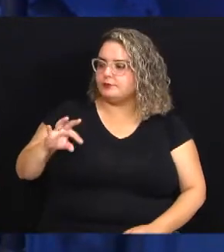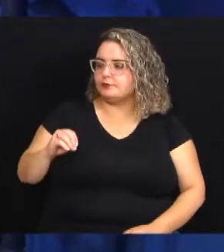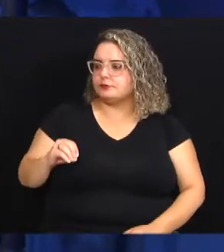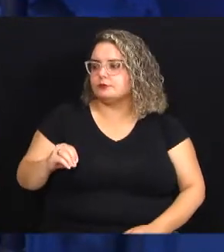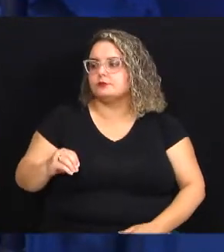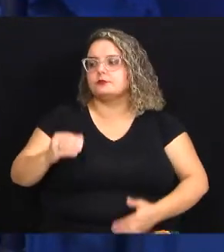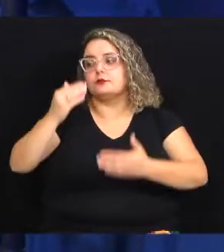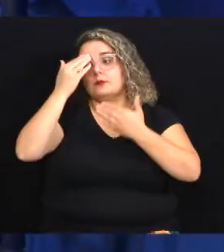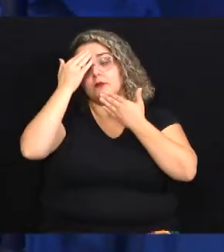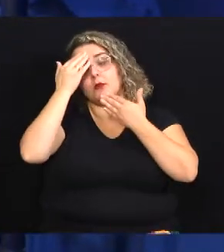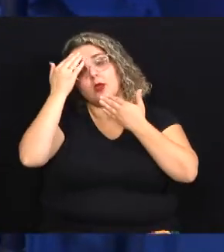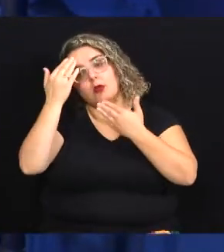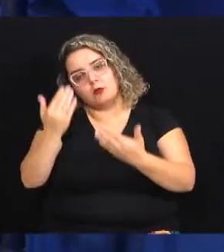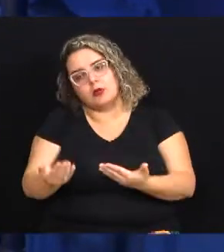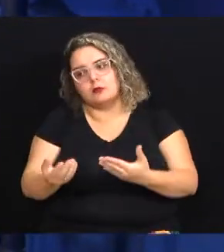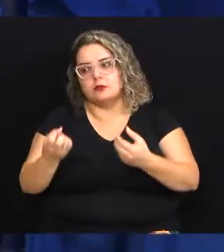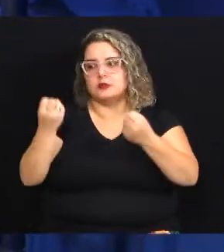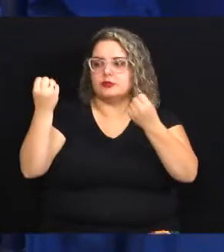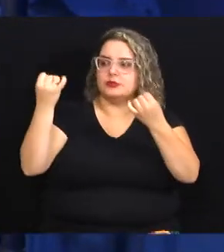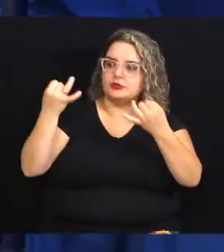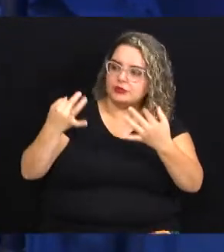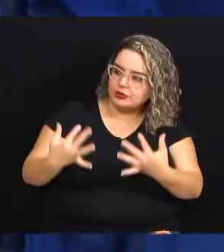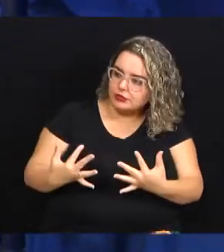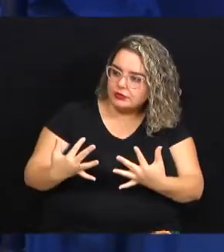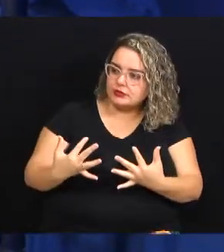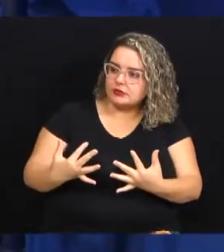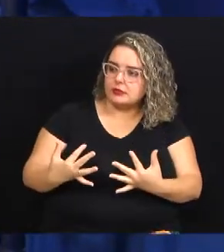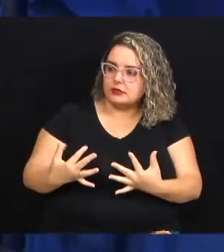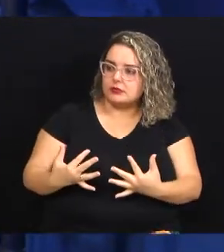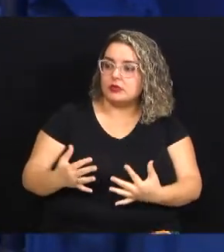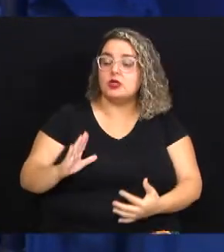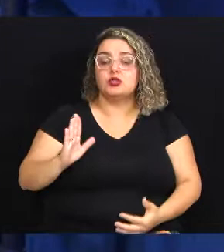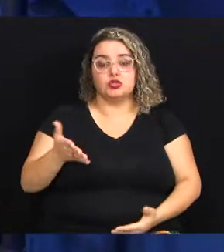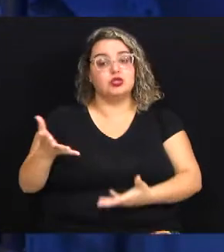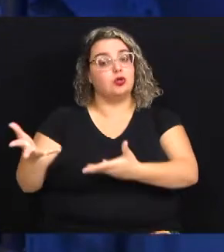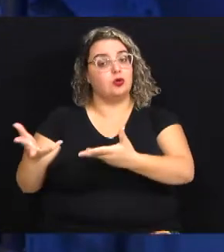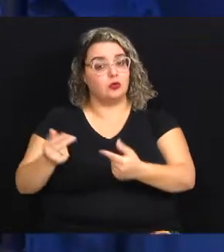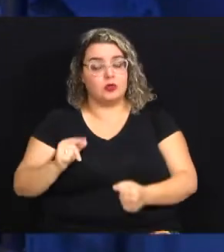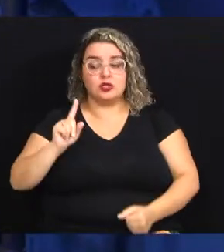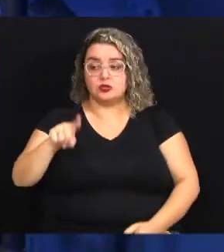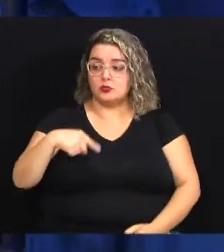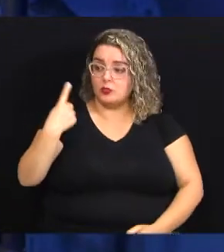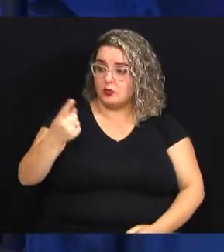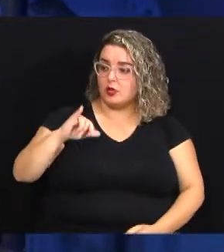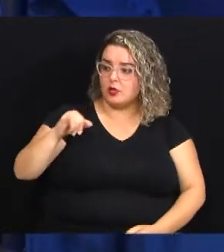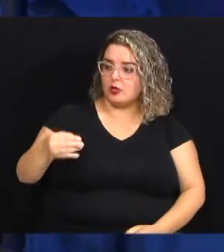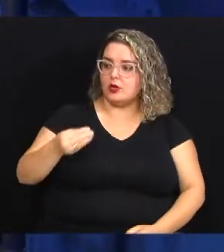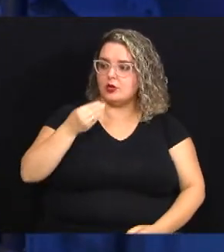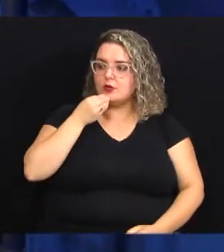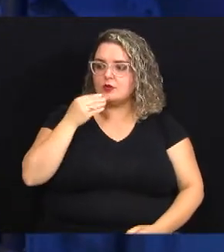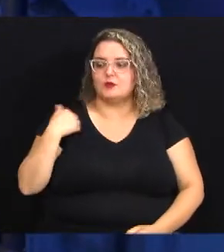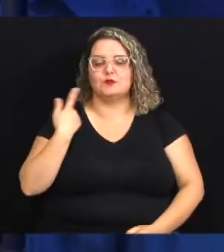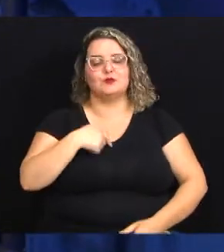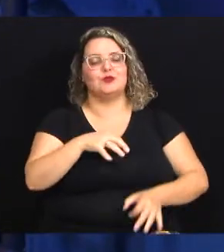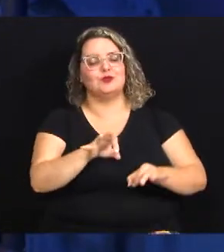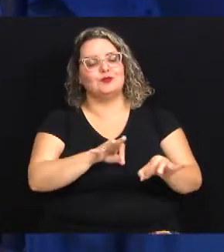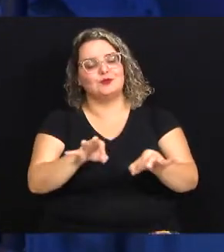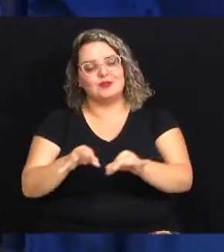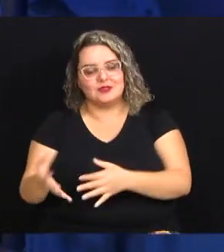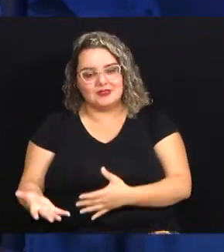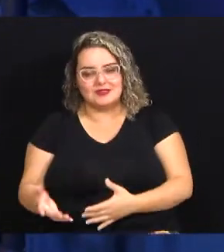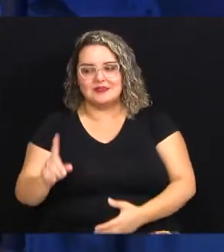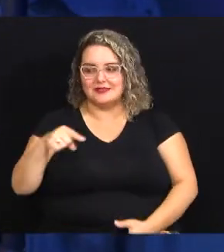muito obrigada pelas suas explicações e eu já deixo um convite para uma próxima oportunidade aqui no nosso programa.